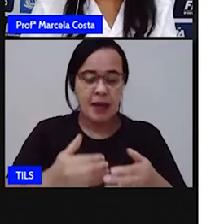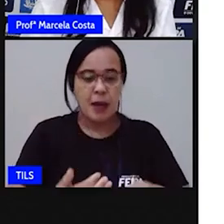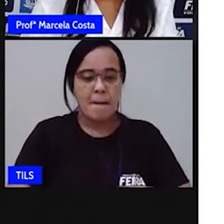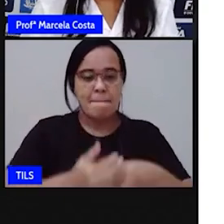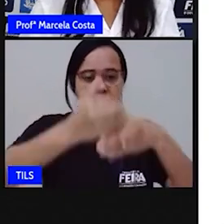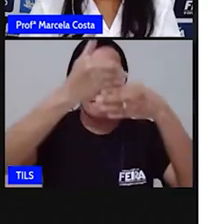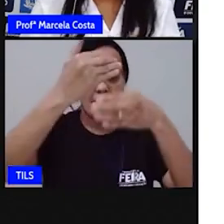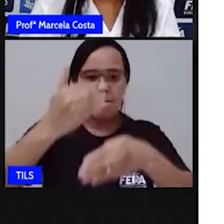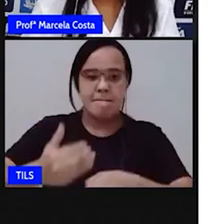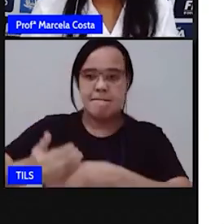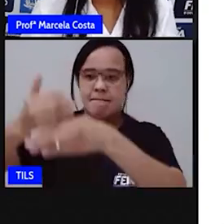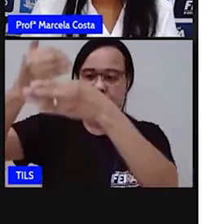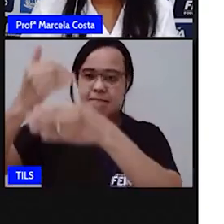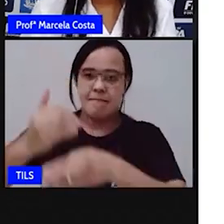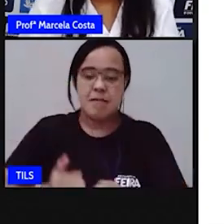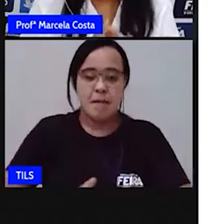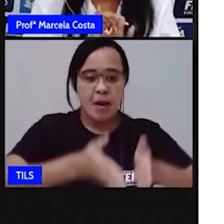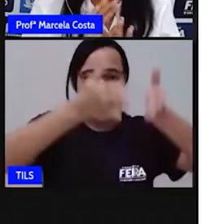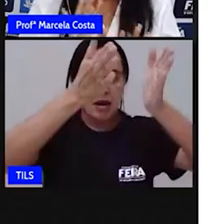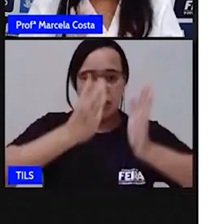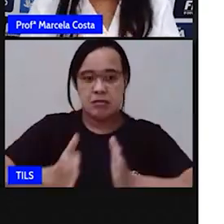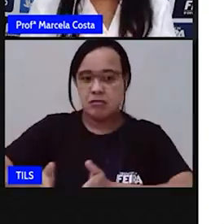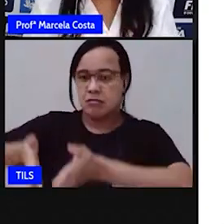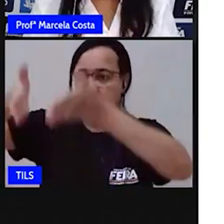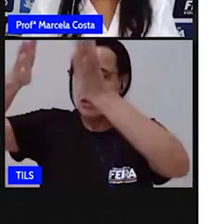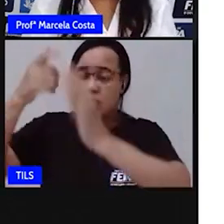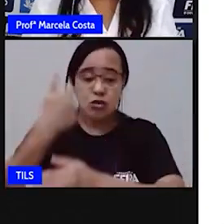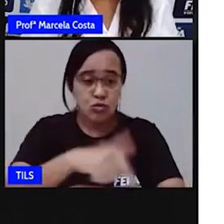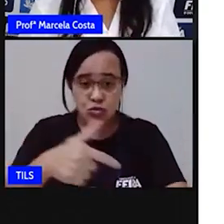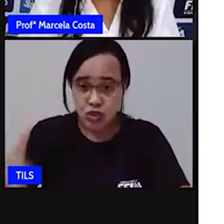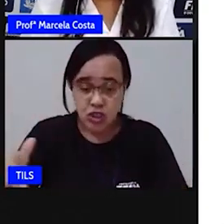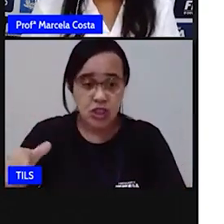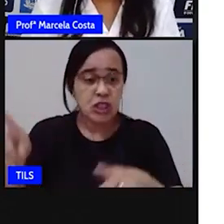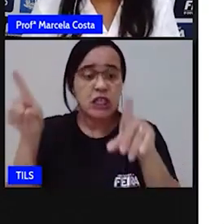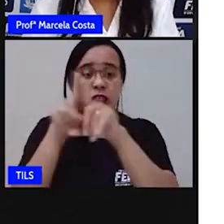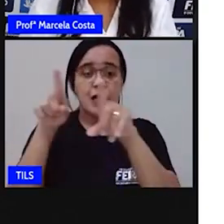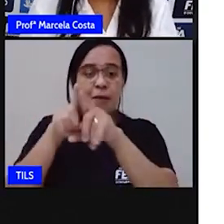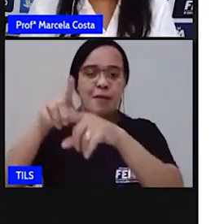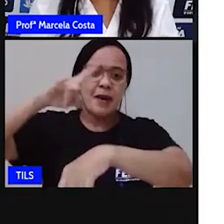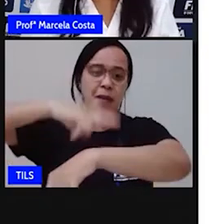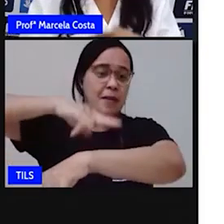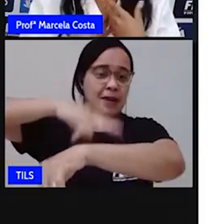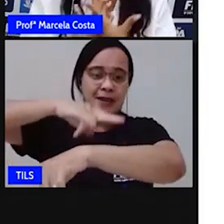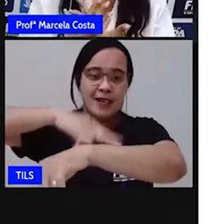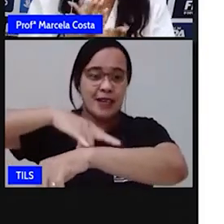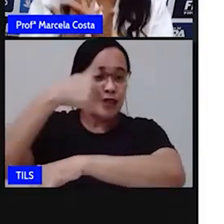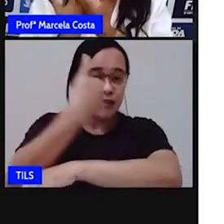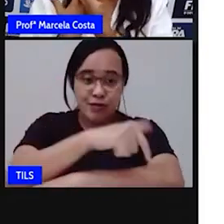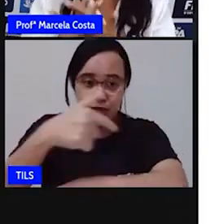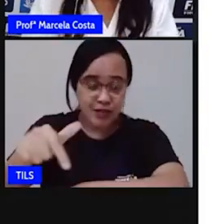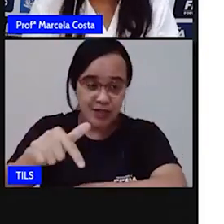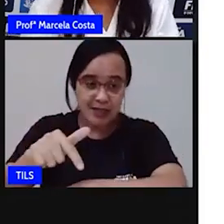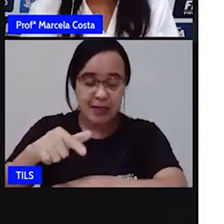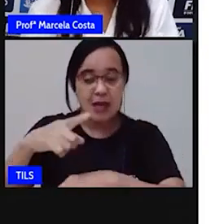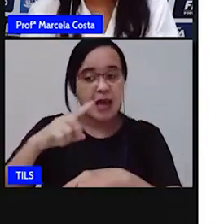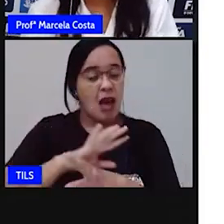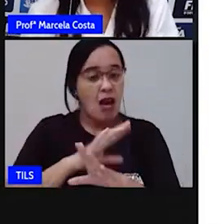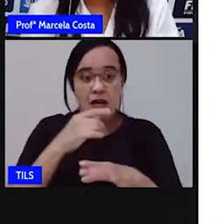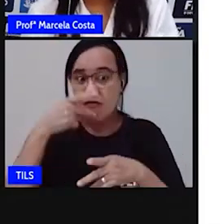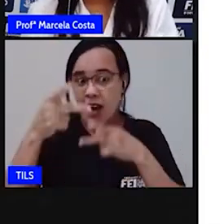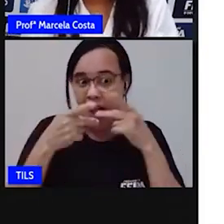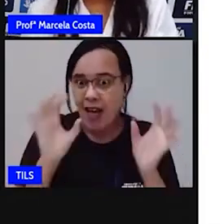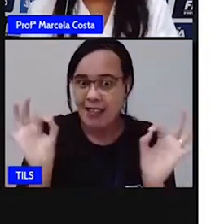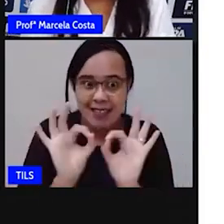faltava finico. Vai ser uma dessas palavras. Não vou dizer o que é, só vou dar uma dica,